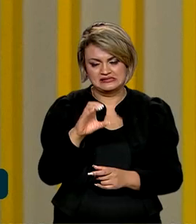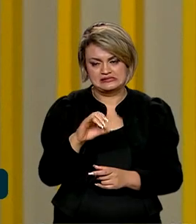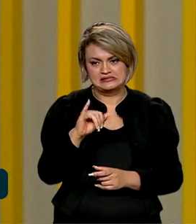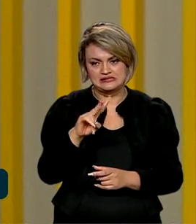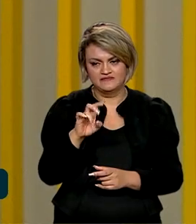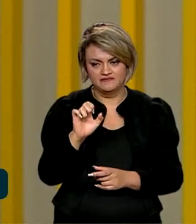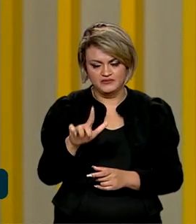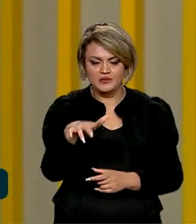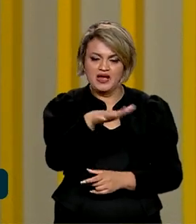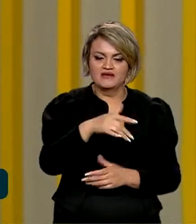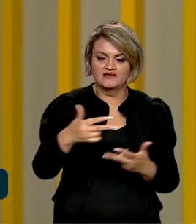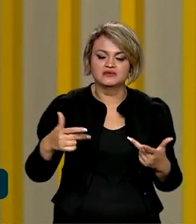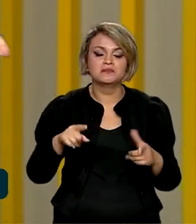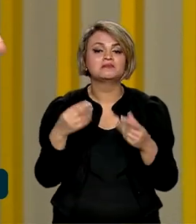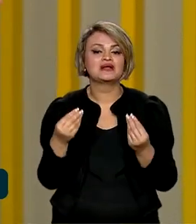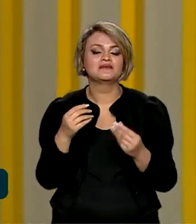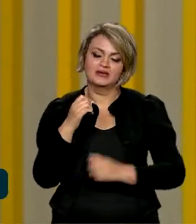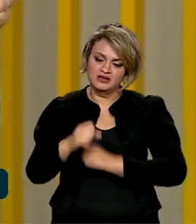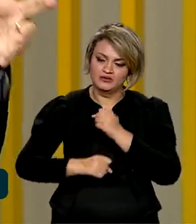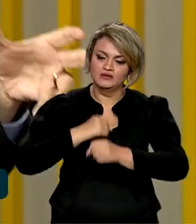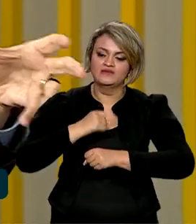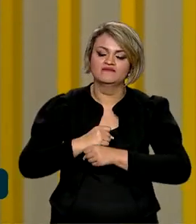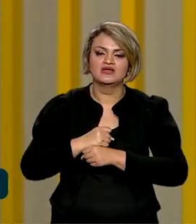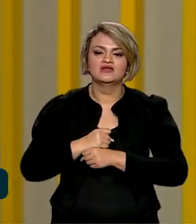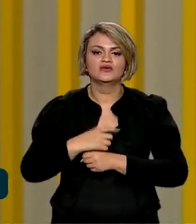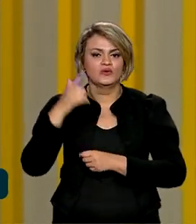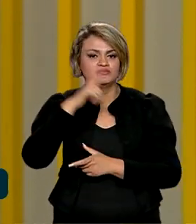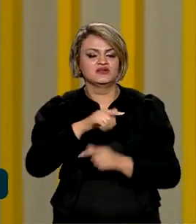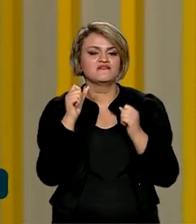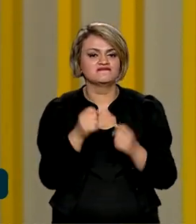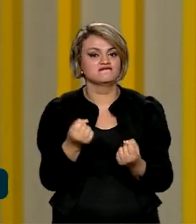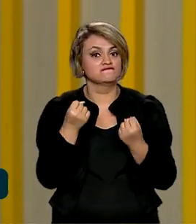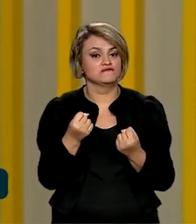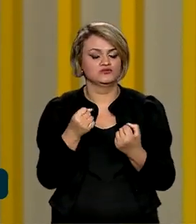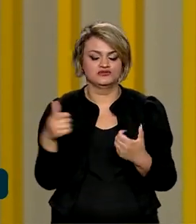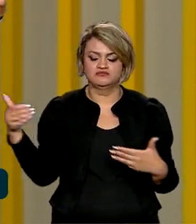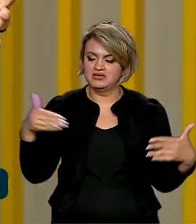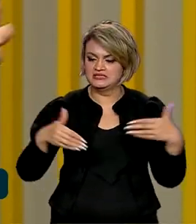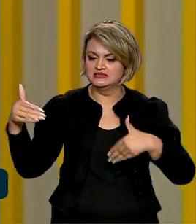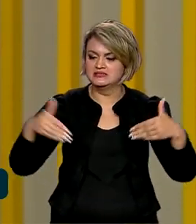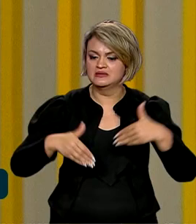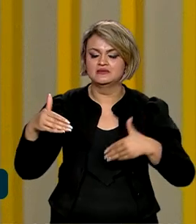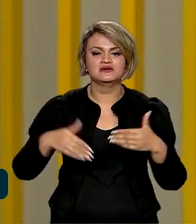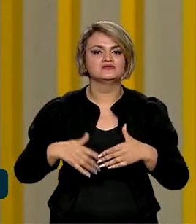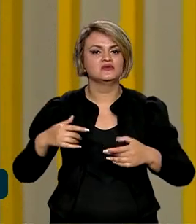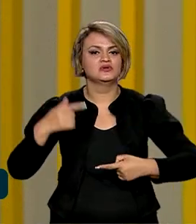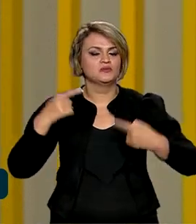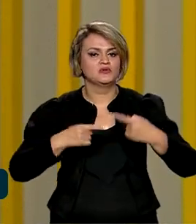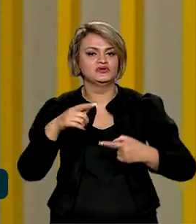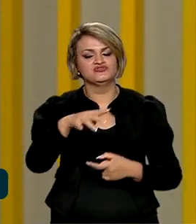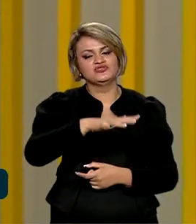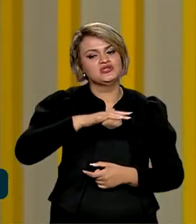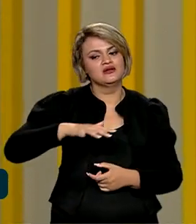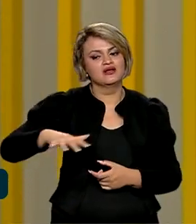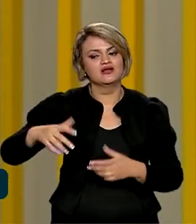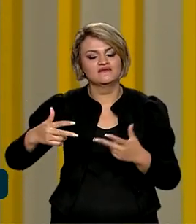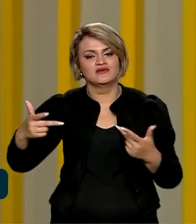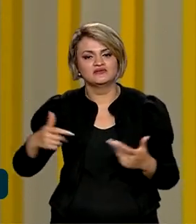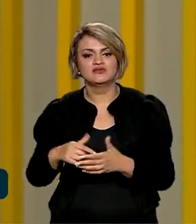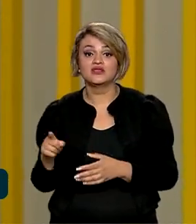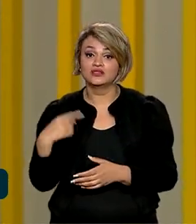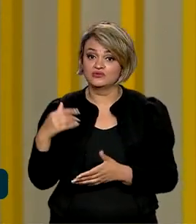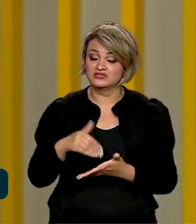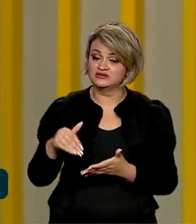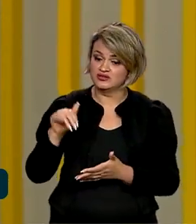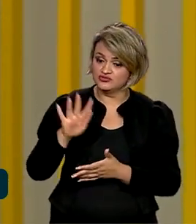seja um ano com uma fortíssima carga de participação nas políticas setoriais. E nós, a Secretaria